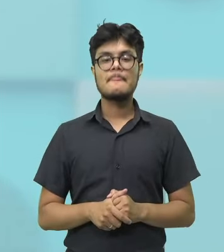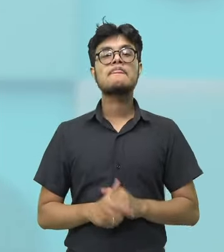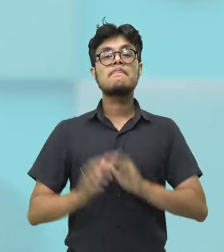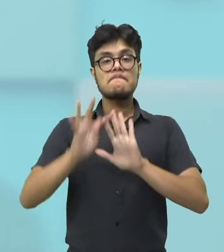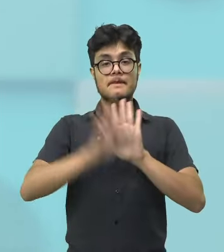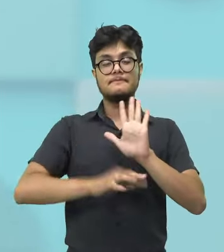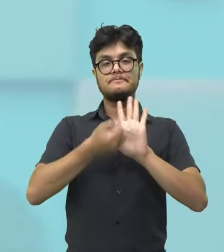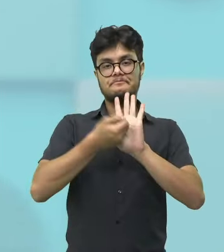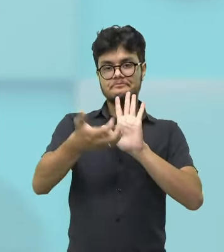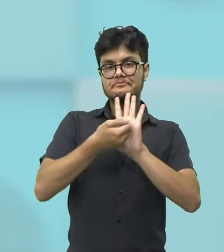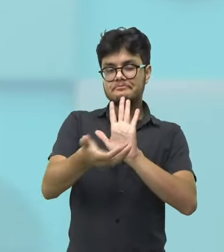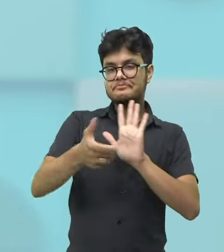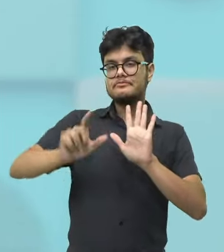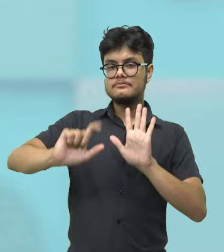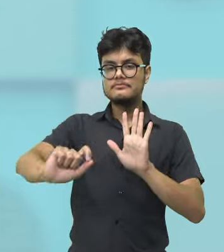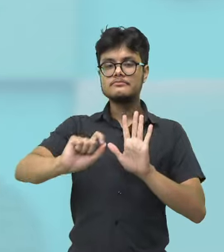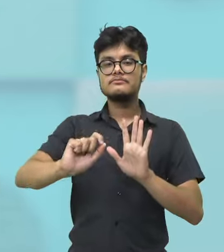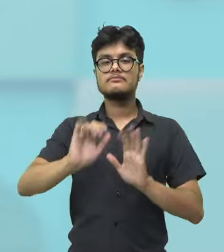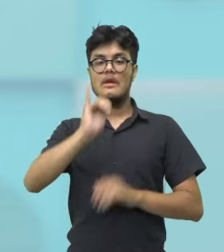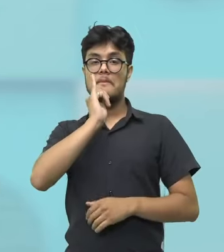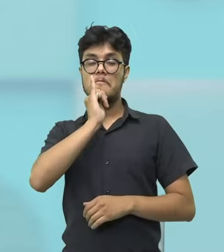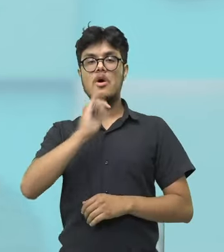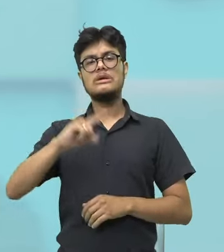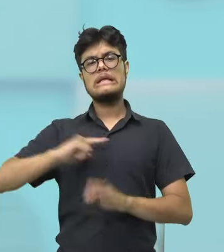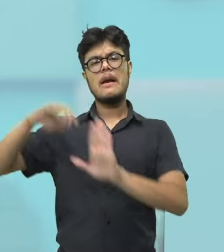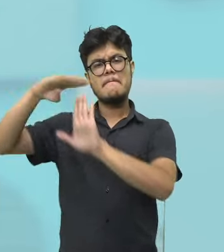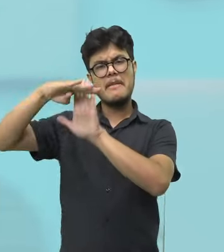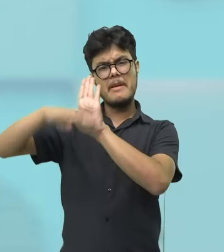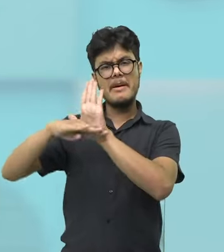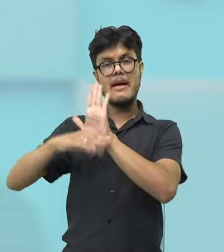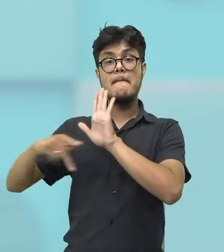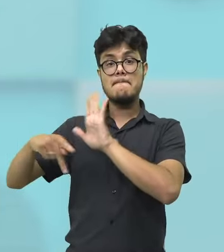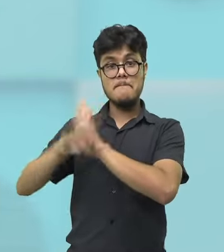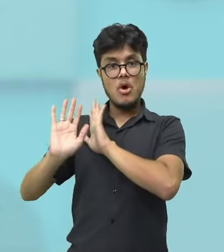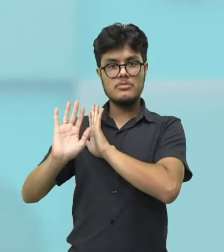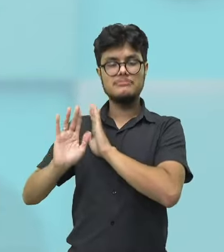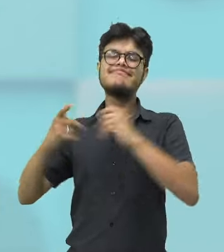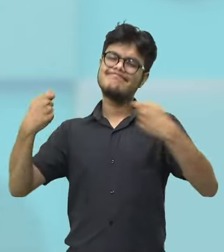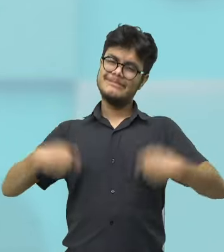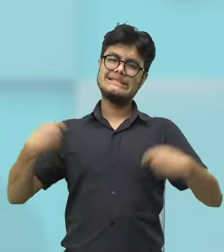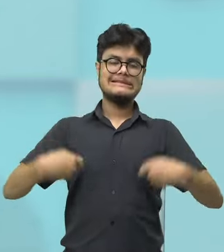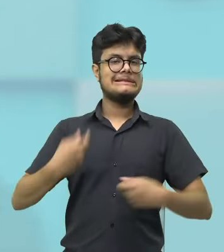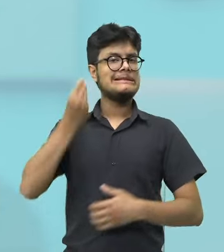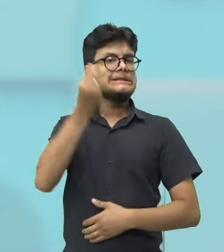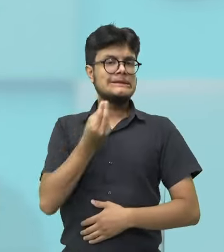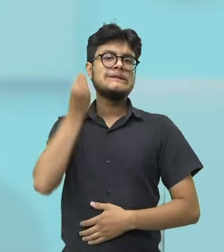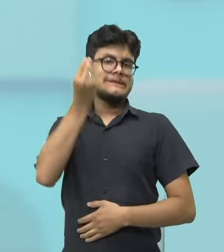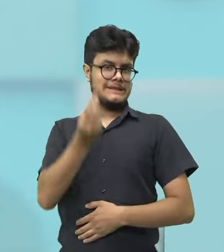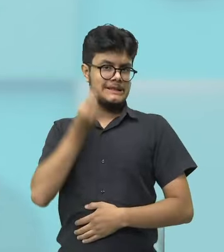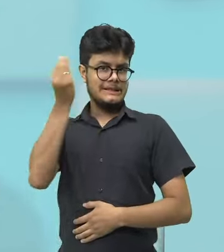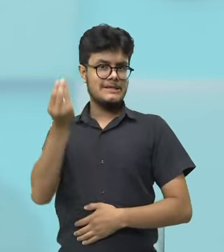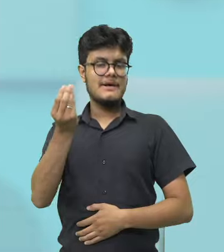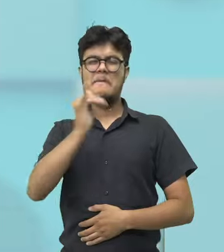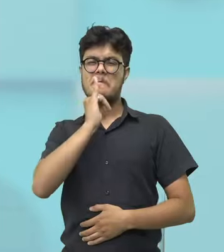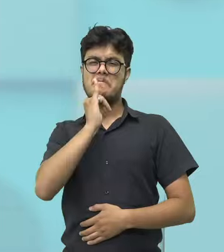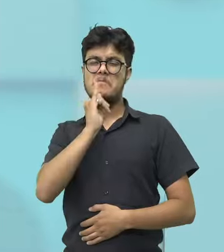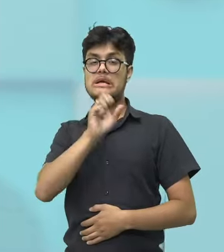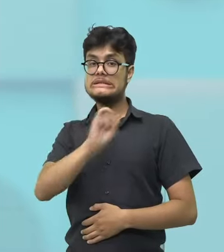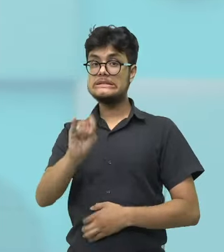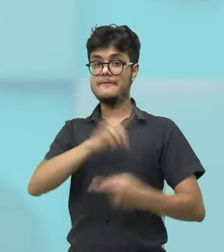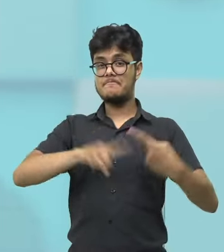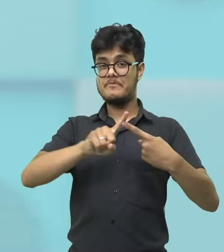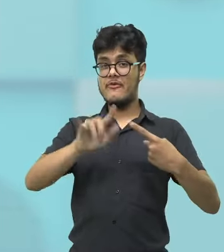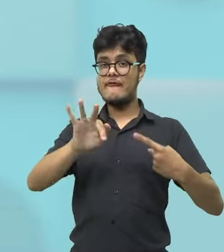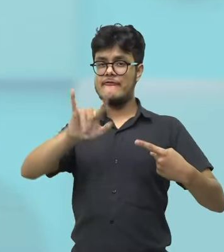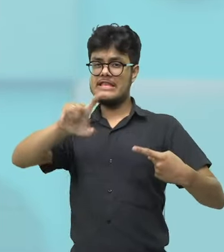ali dentro de formas, né? As fixas. Porque aí ele vai exigir, se é fixa, sempre vai ter outro. De repente, tu rimou com uma